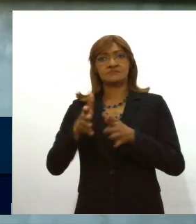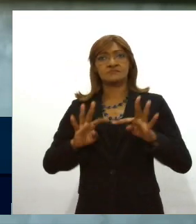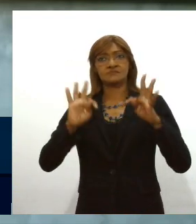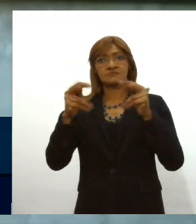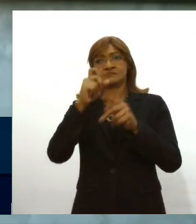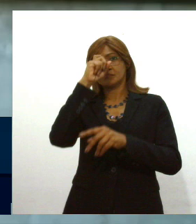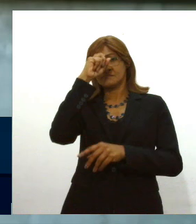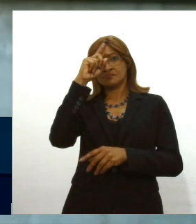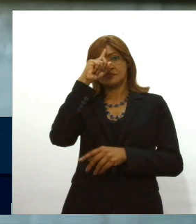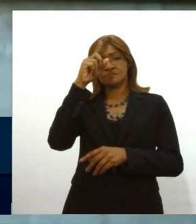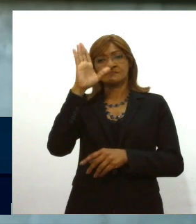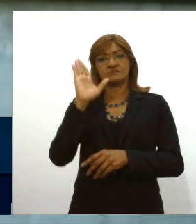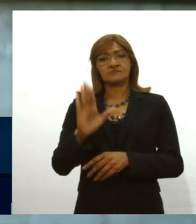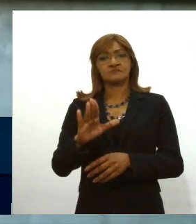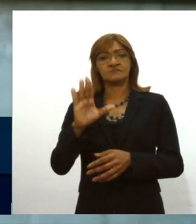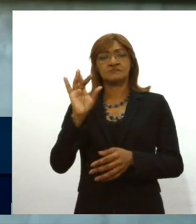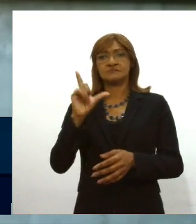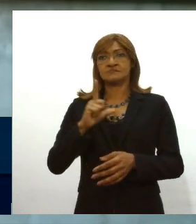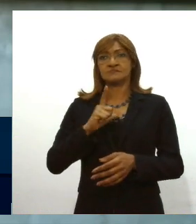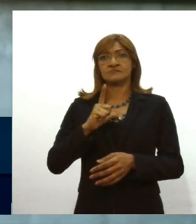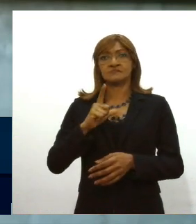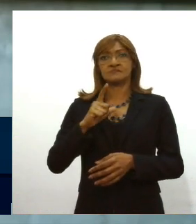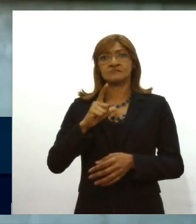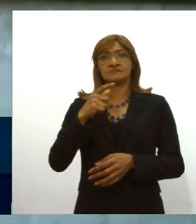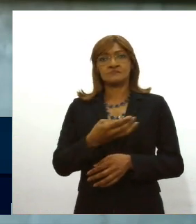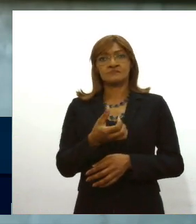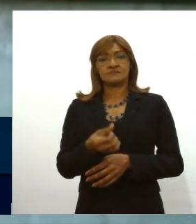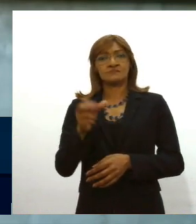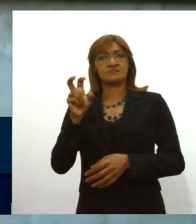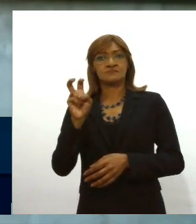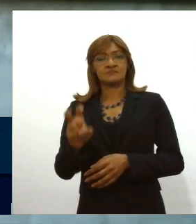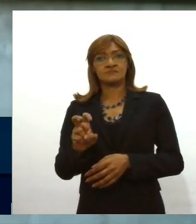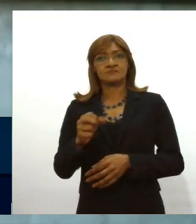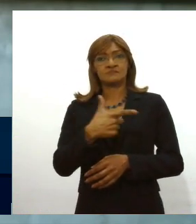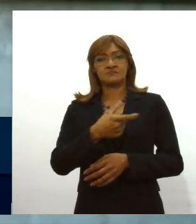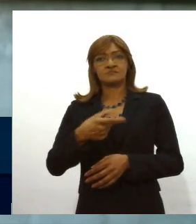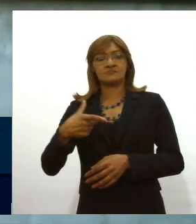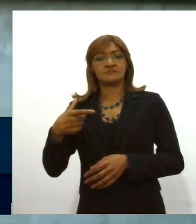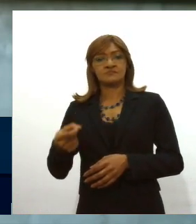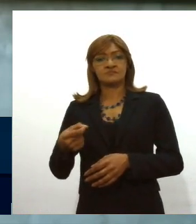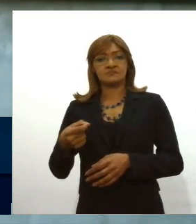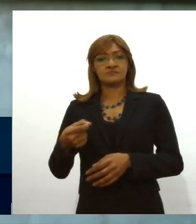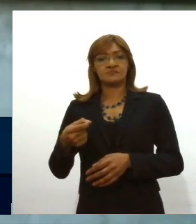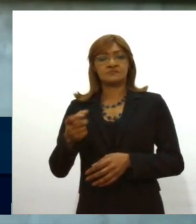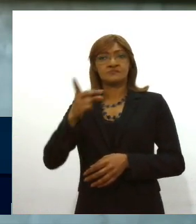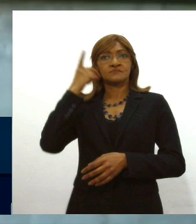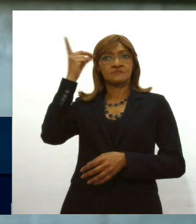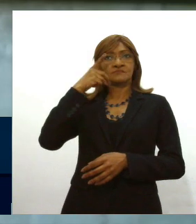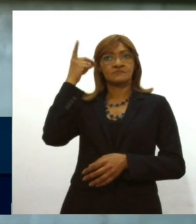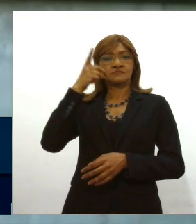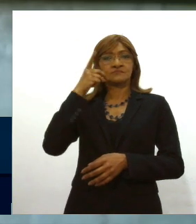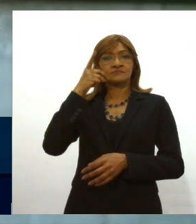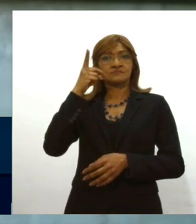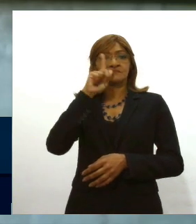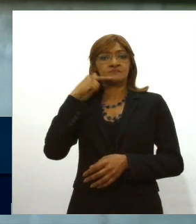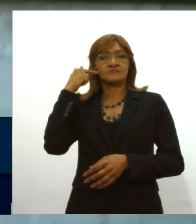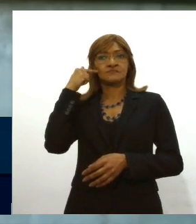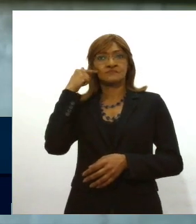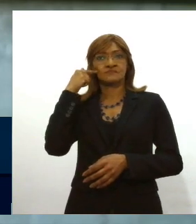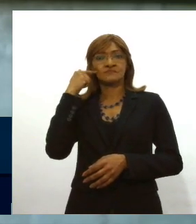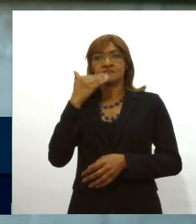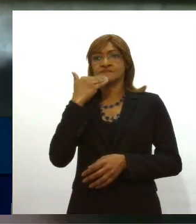públicos a indicação de número 465 2020 de autoria da deputada Gorete Reis